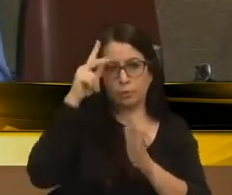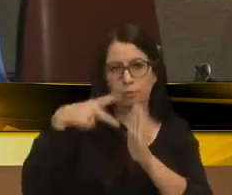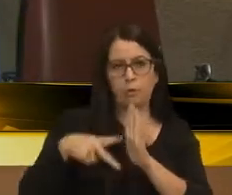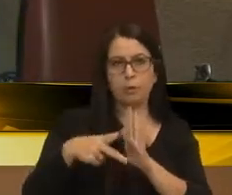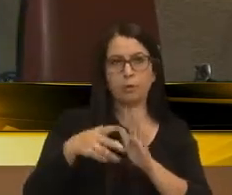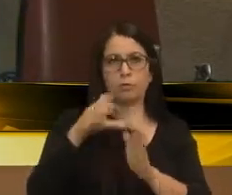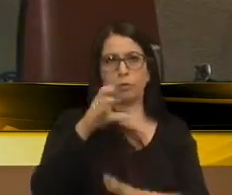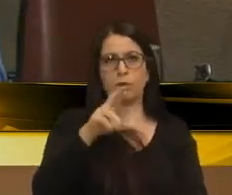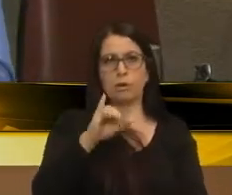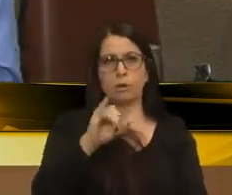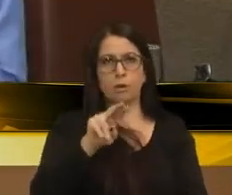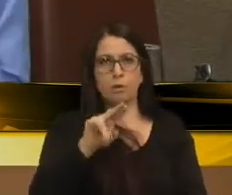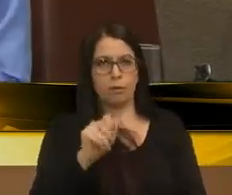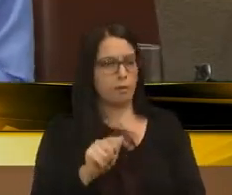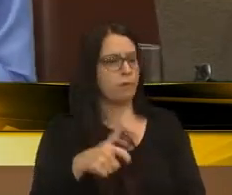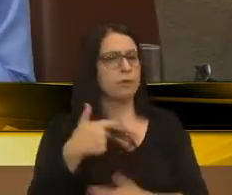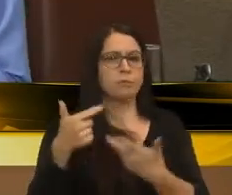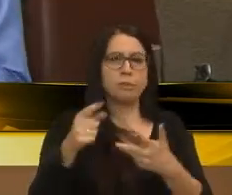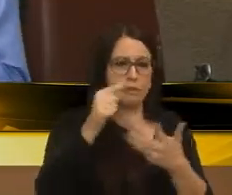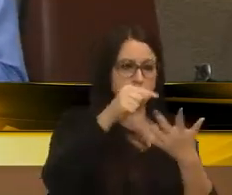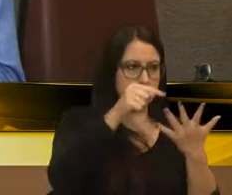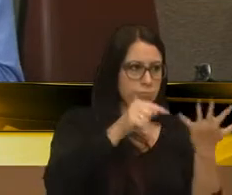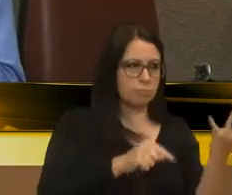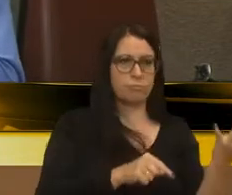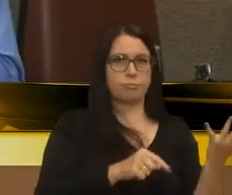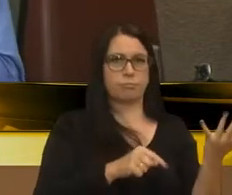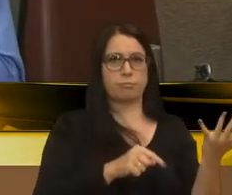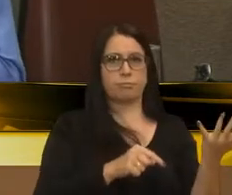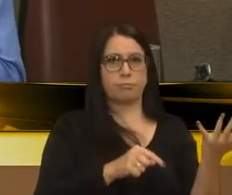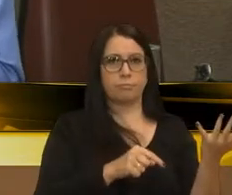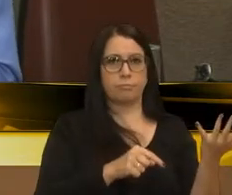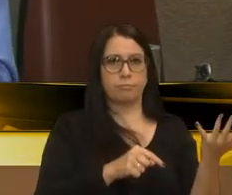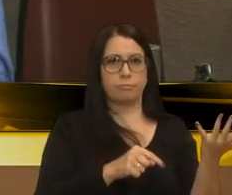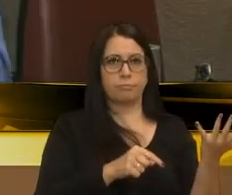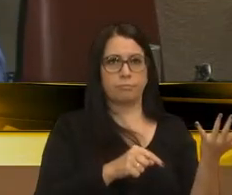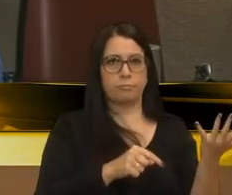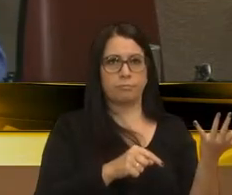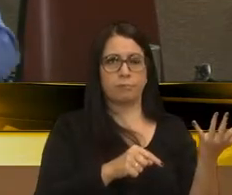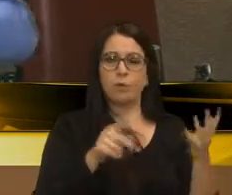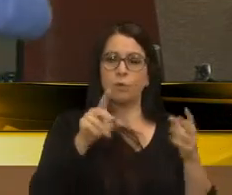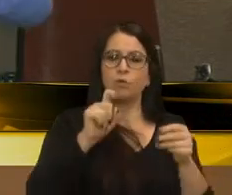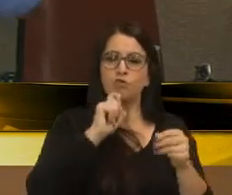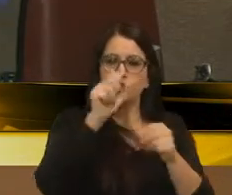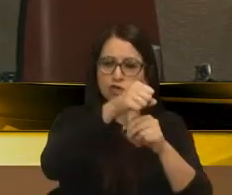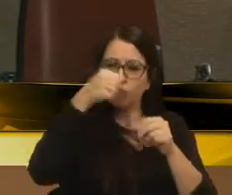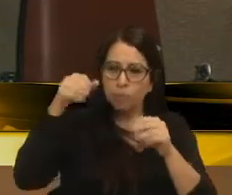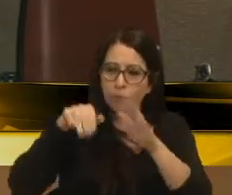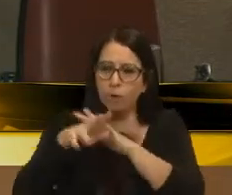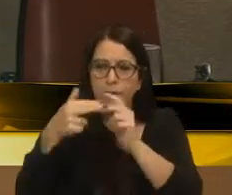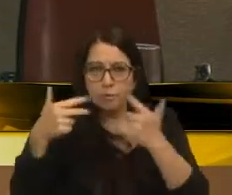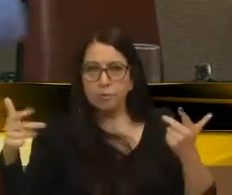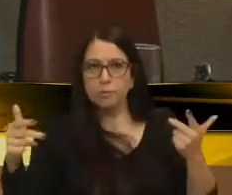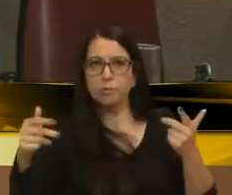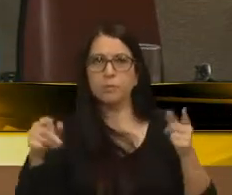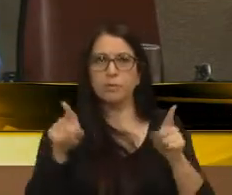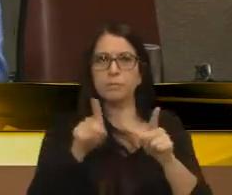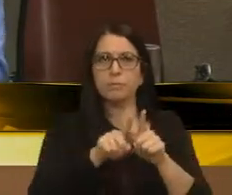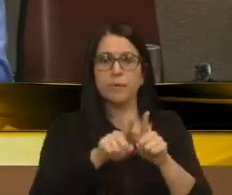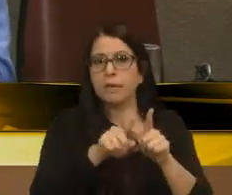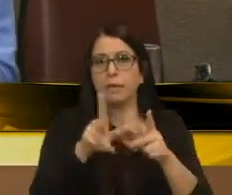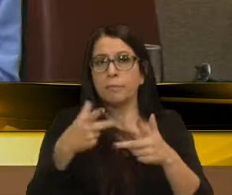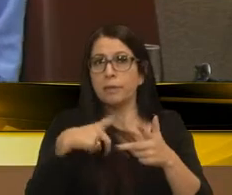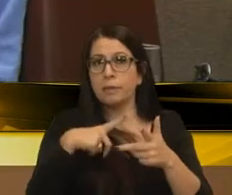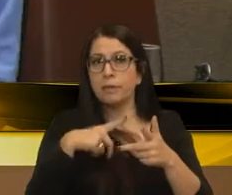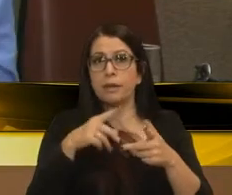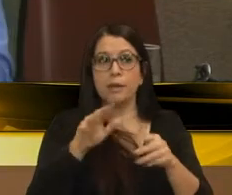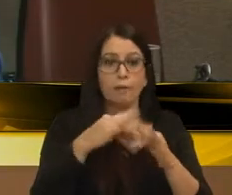de criúva, para tirar o leite, seja isso, aquilo, as câmaras frias, o próprio freezer para sustentar